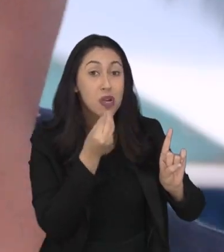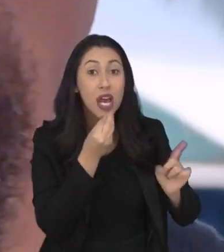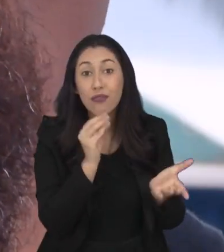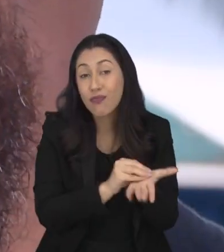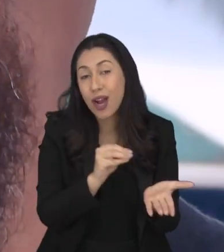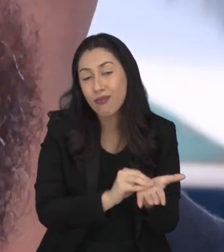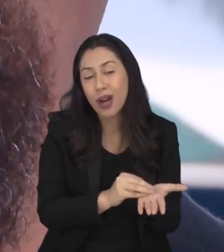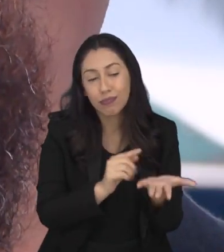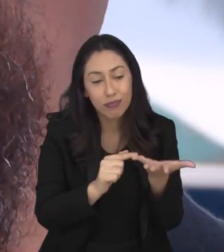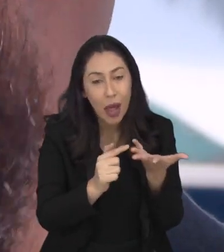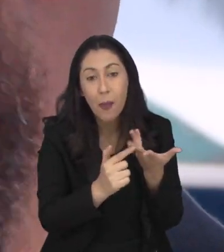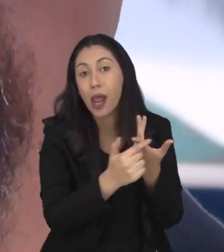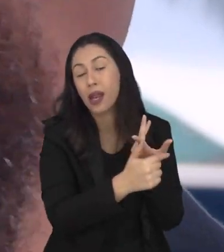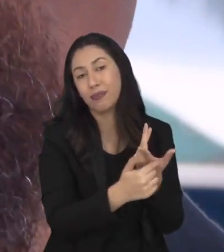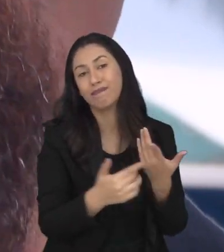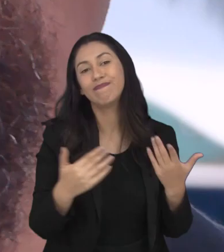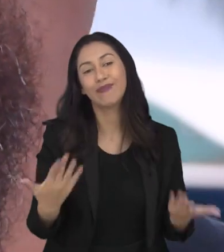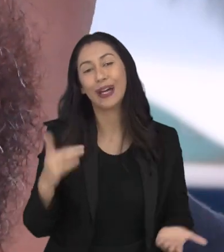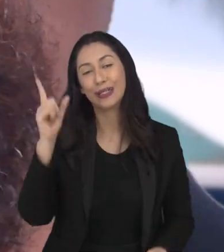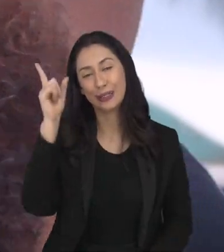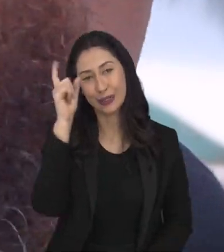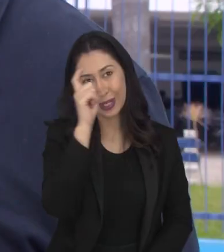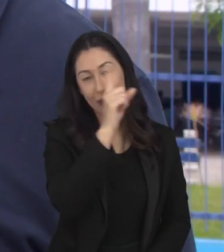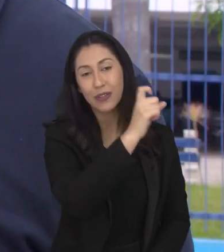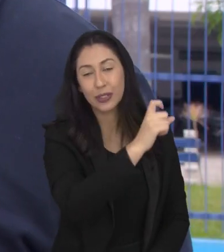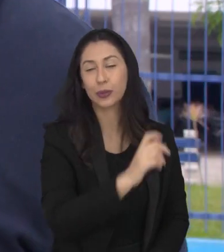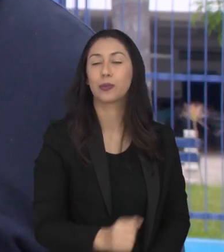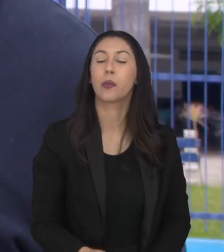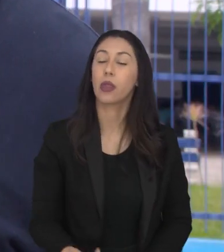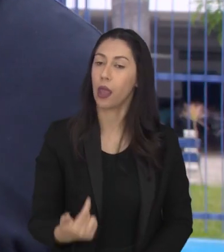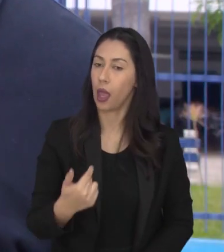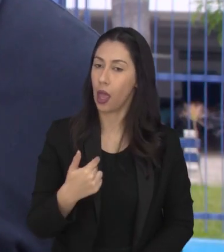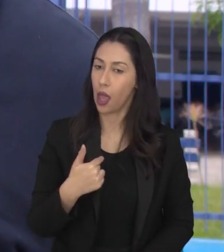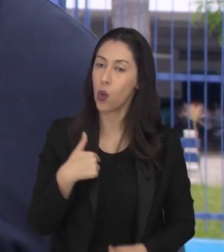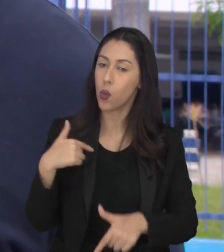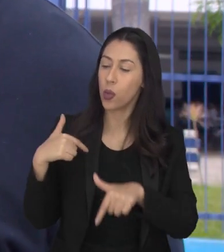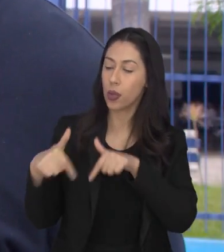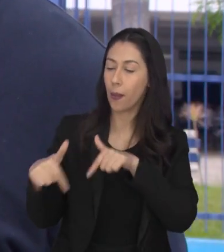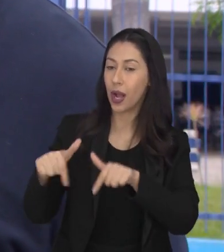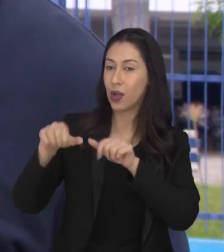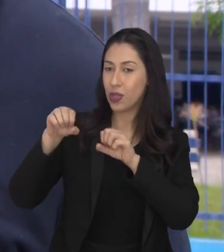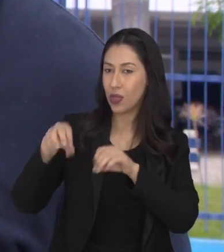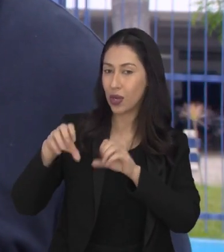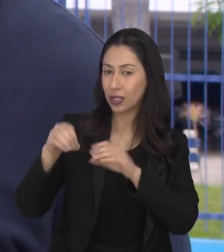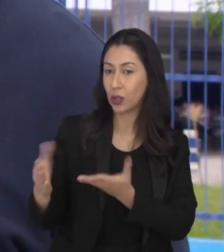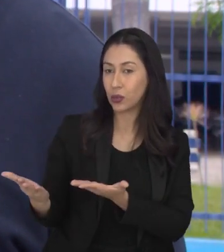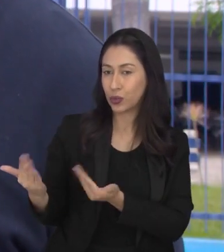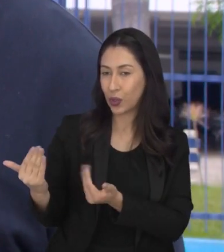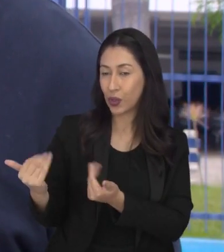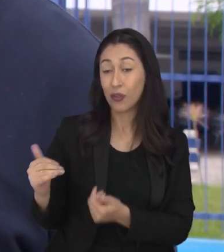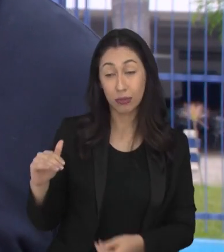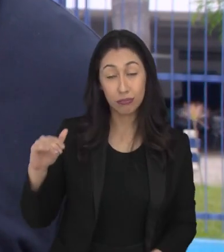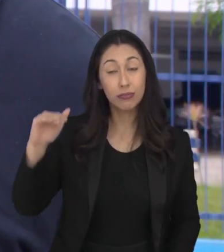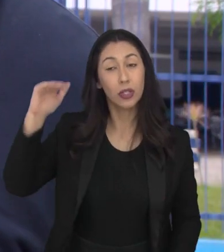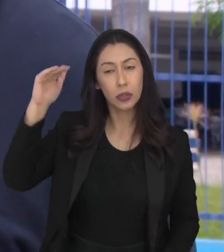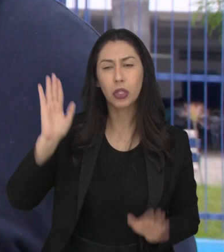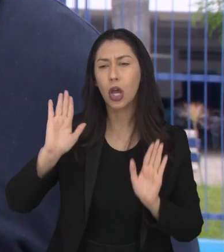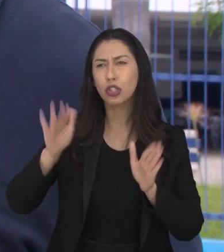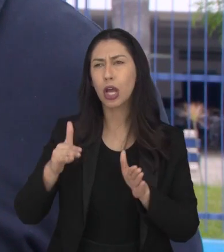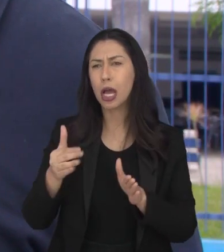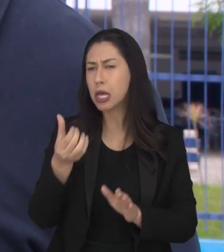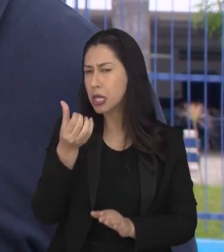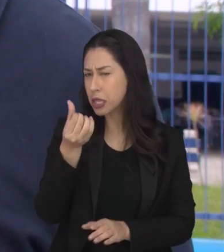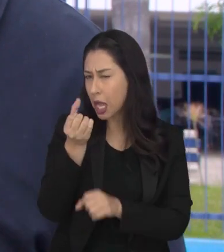Uma realidade dura para quem conhece o problema de perto. Eu trabalho com a educação de jovens e adultos há seis